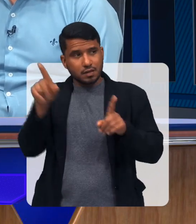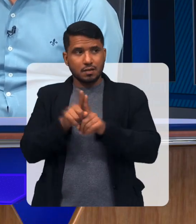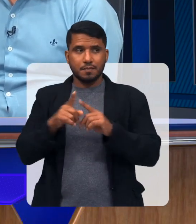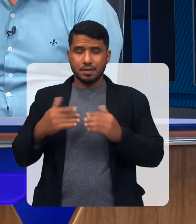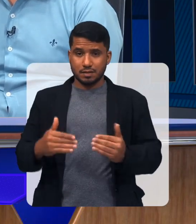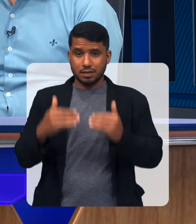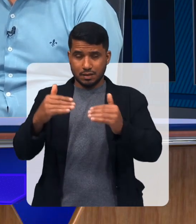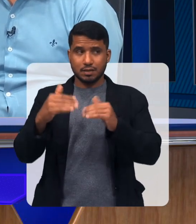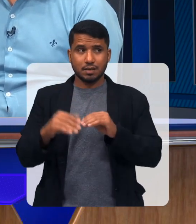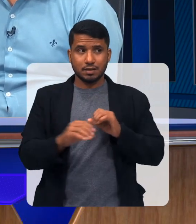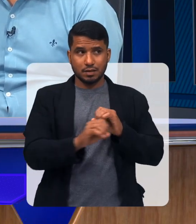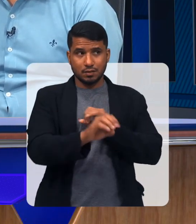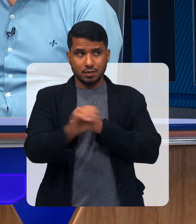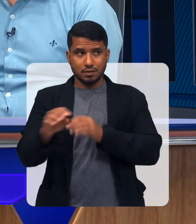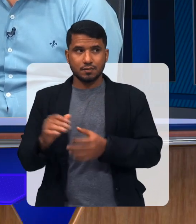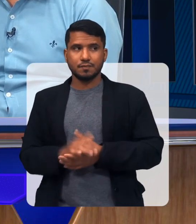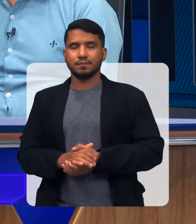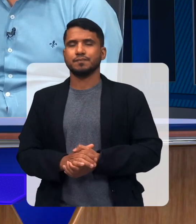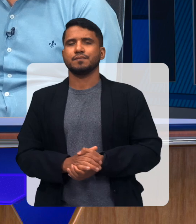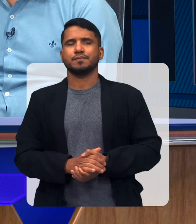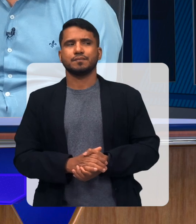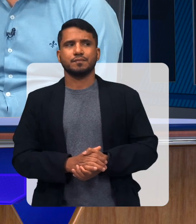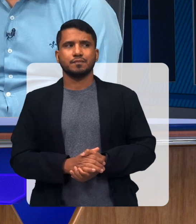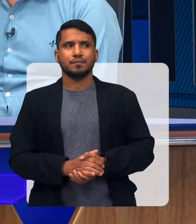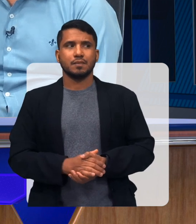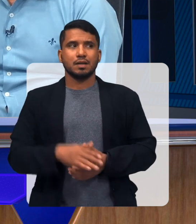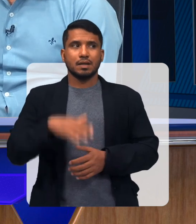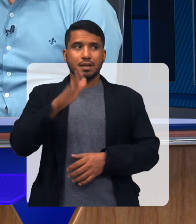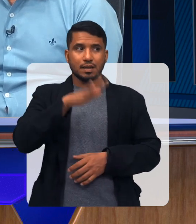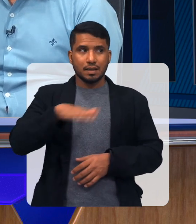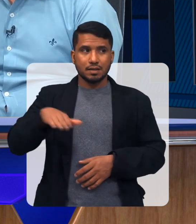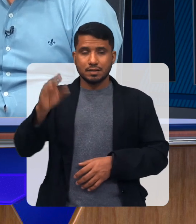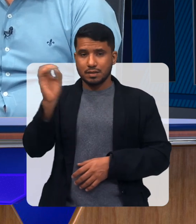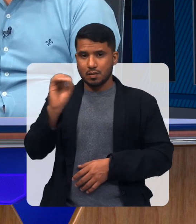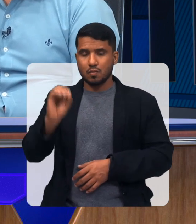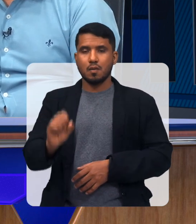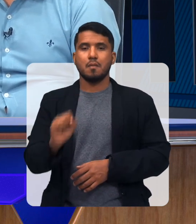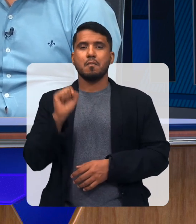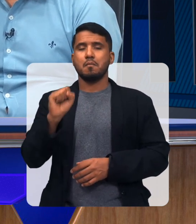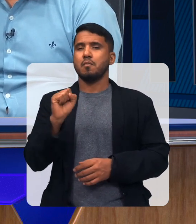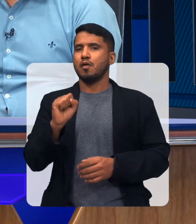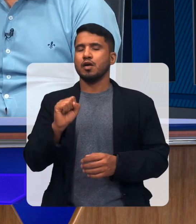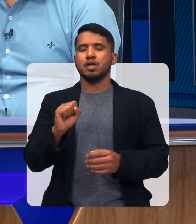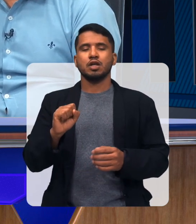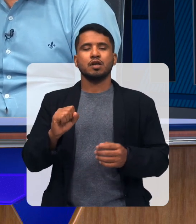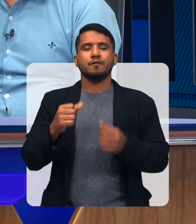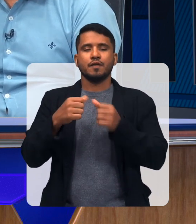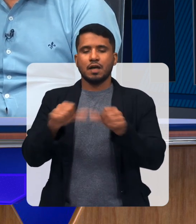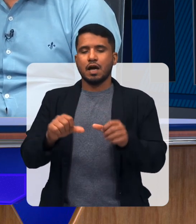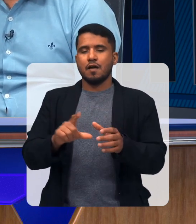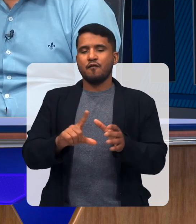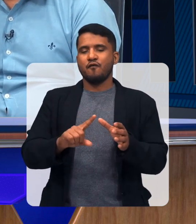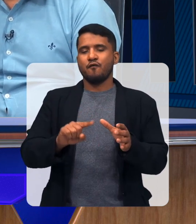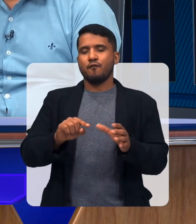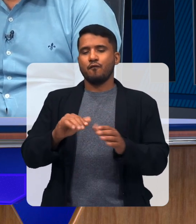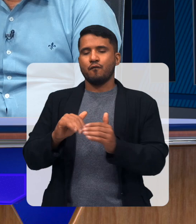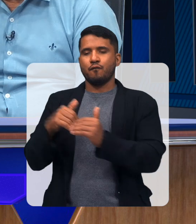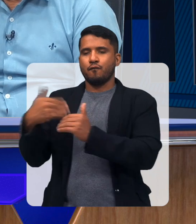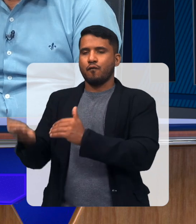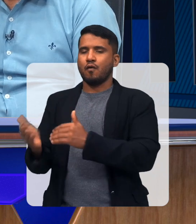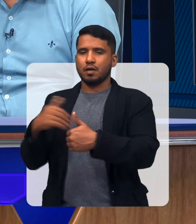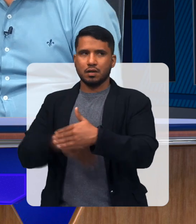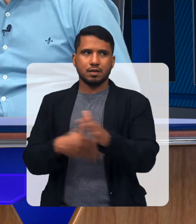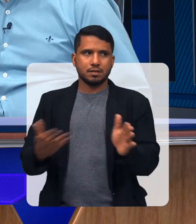secretários de educação Criança nenhuma deve ficar fora da sala de aula